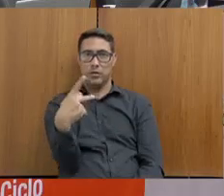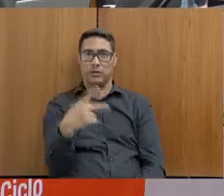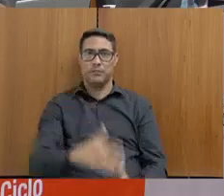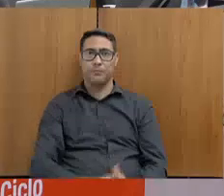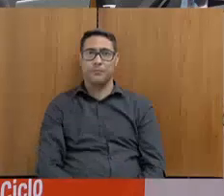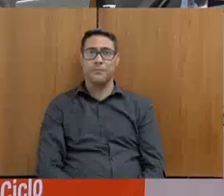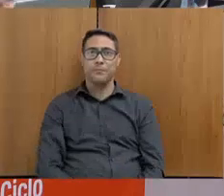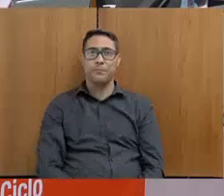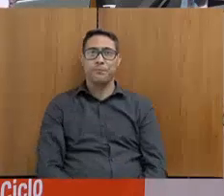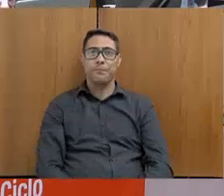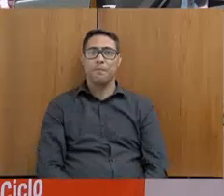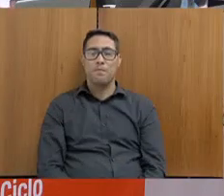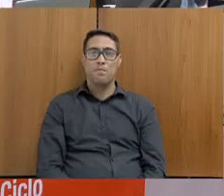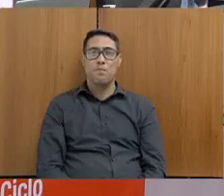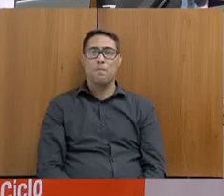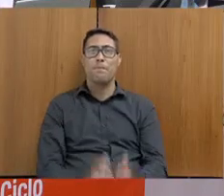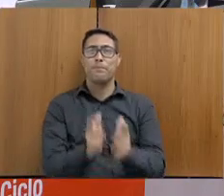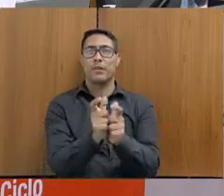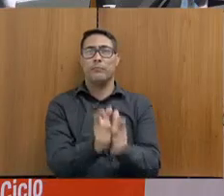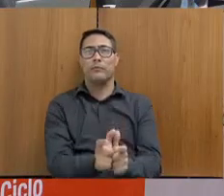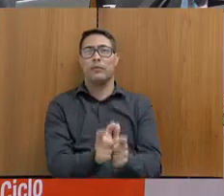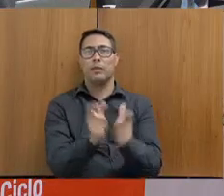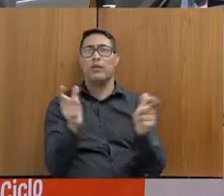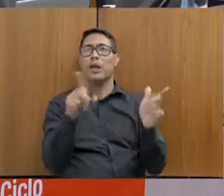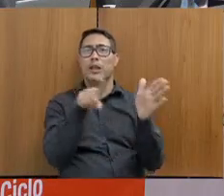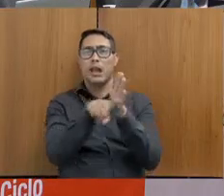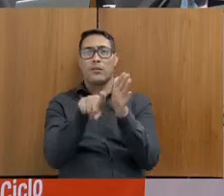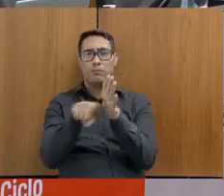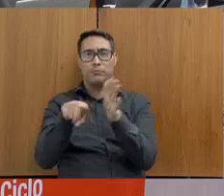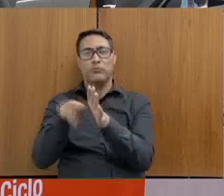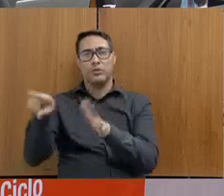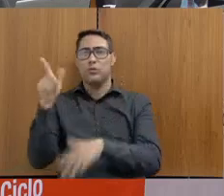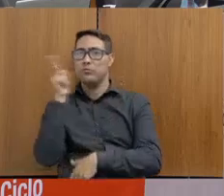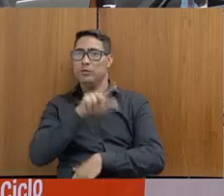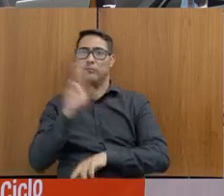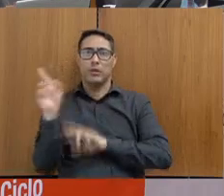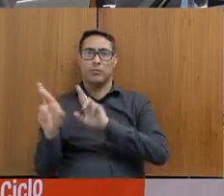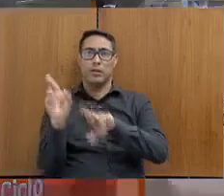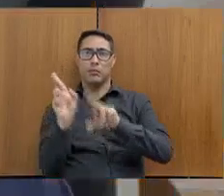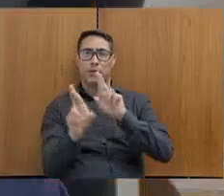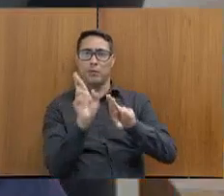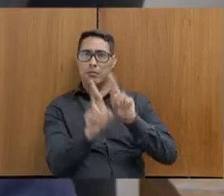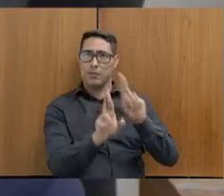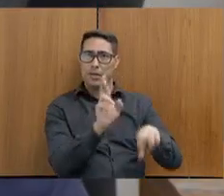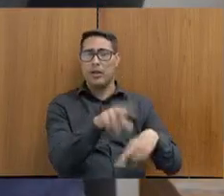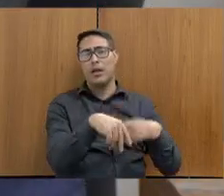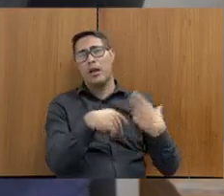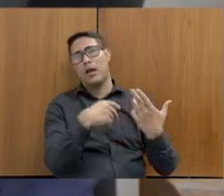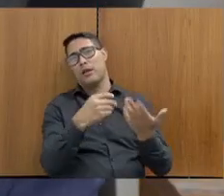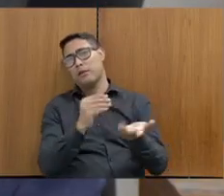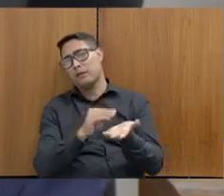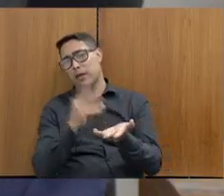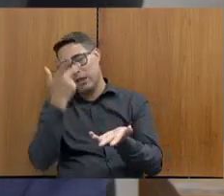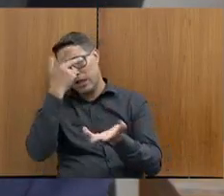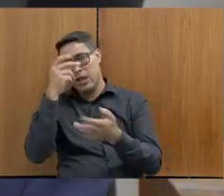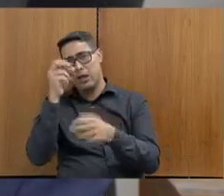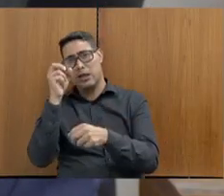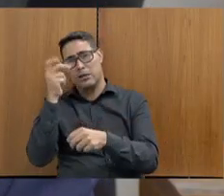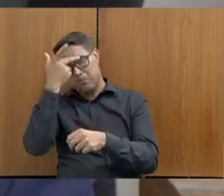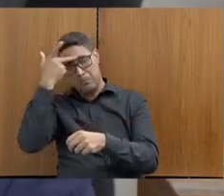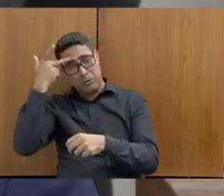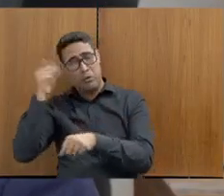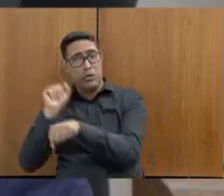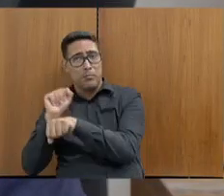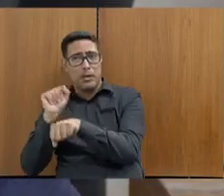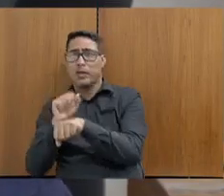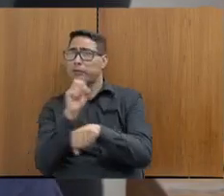a maioria das perguntas que a gente trouxe também já foram respondidas, que é a questão dos excedentes, questão também da recomposição